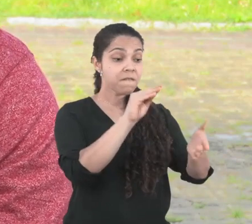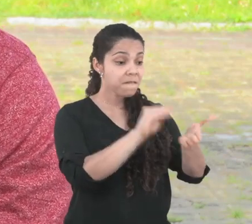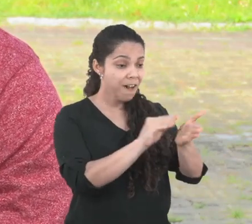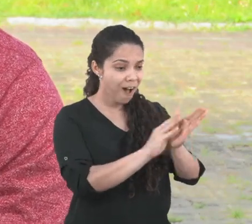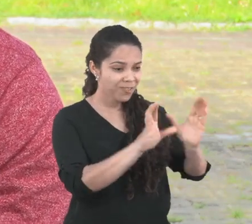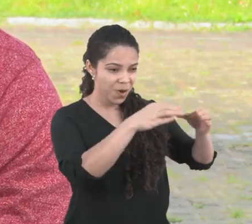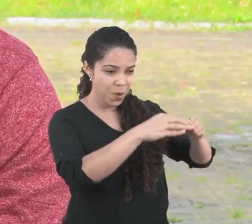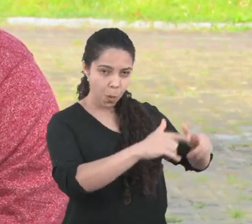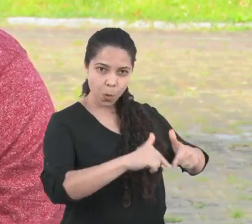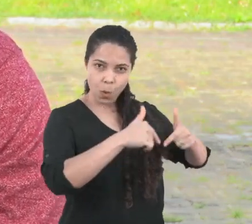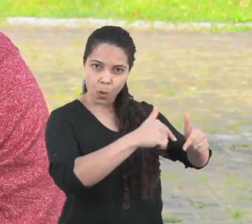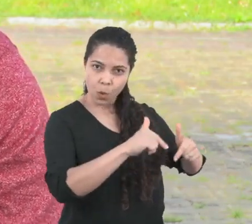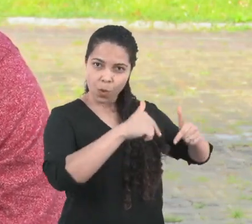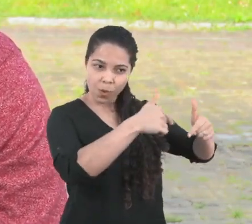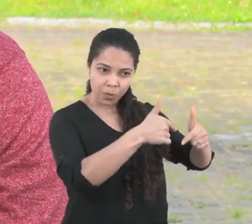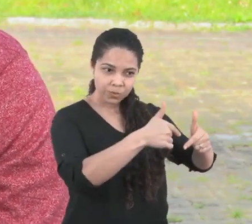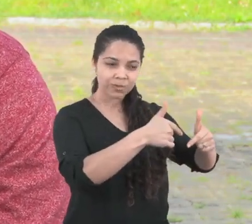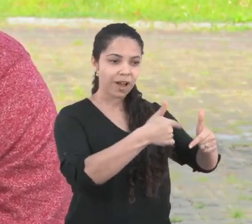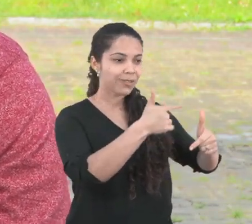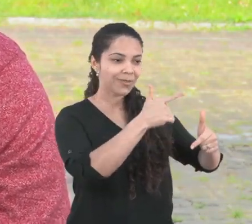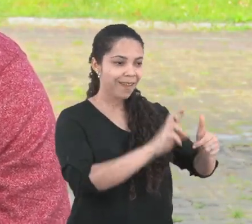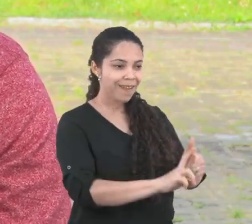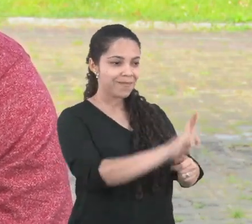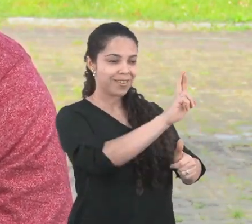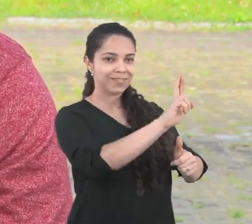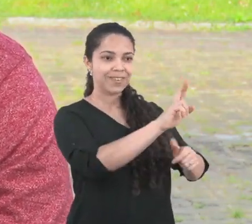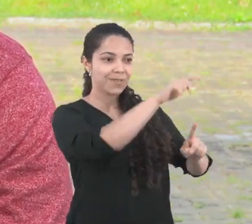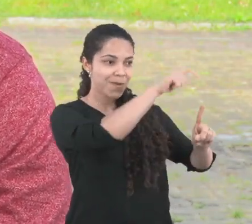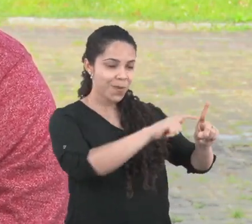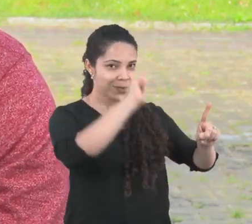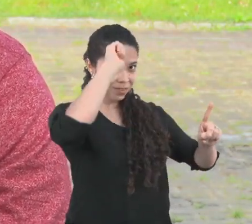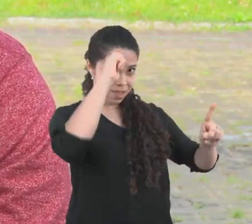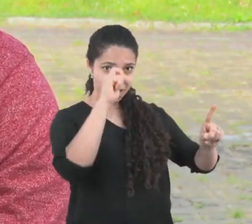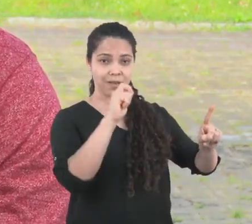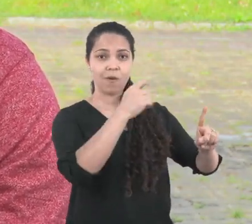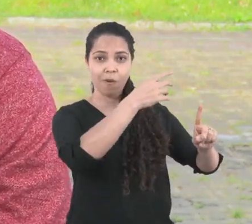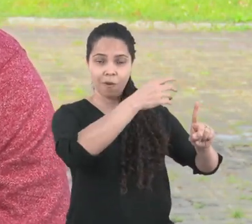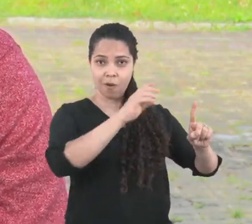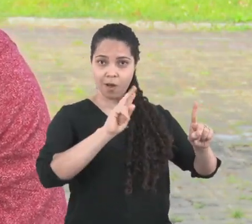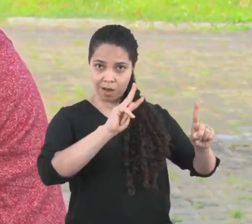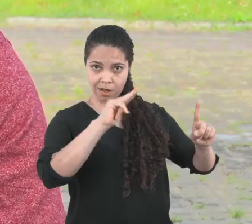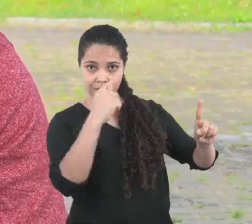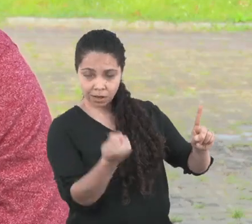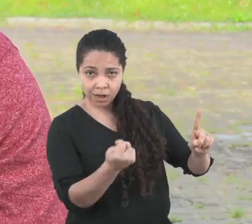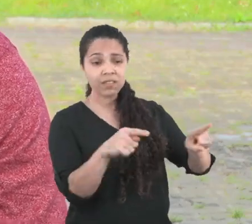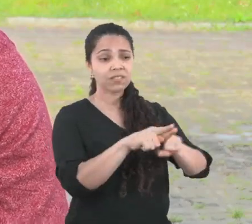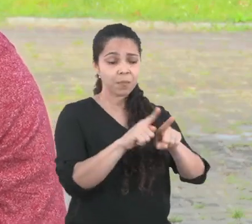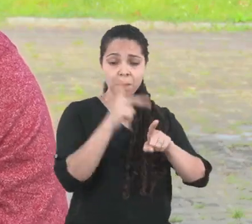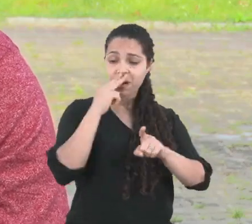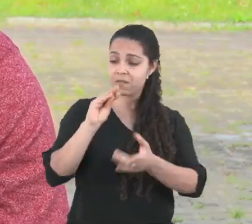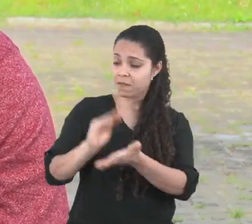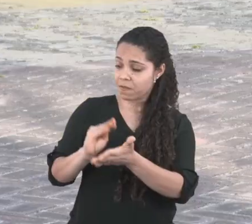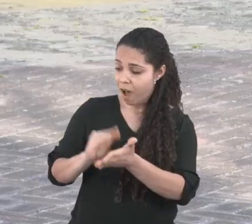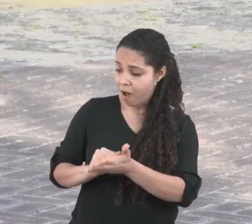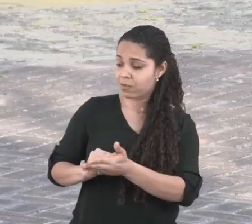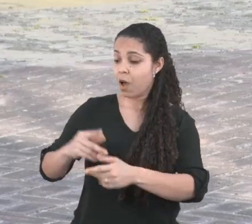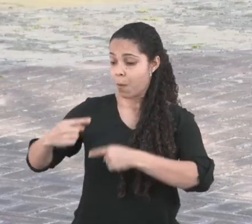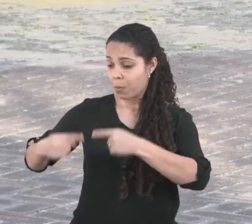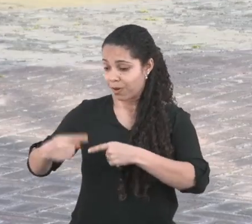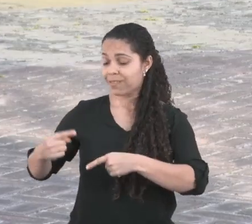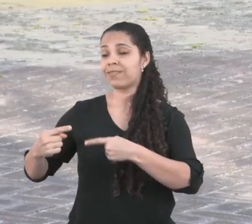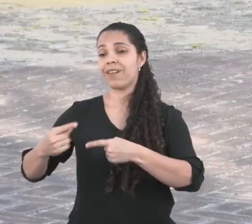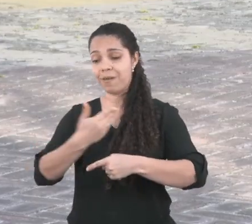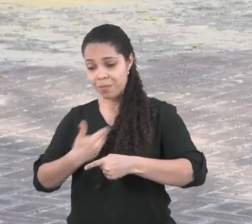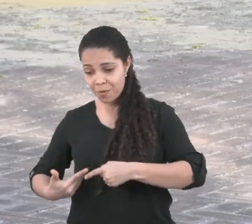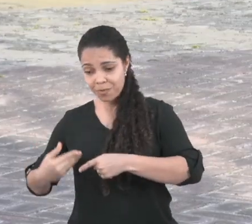movimentos em representar o negro homossexual, acaba eles também sendo invisibilizados nas políticas públicas. E aí a gente